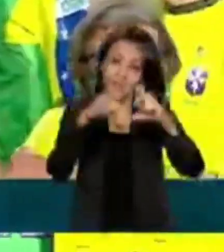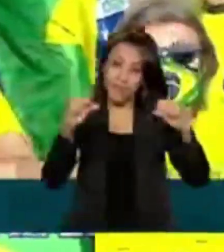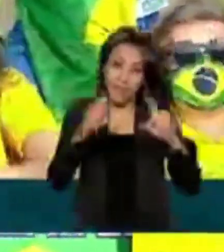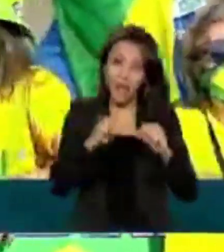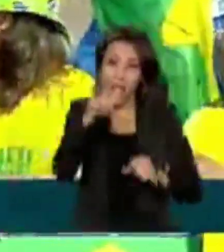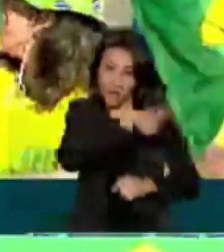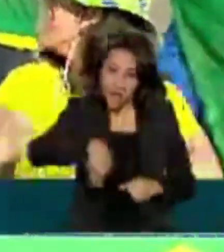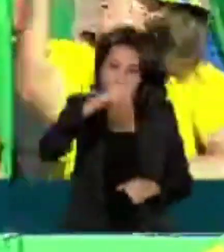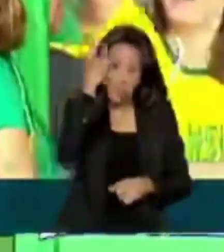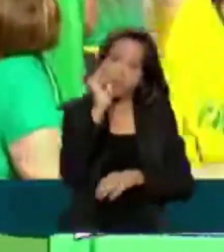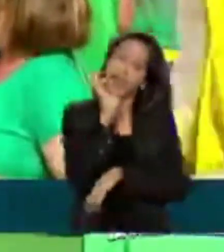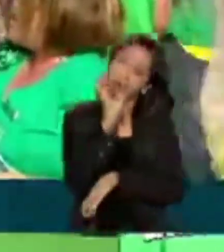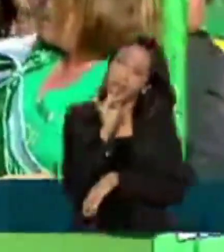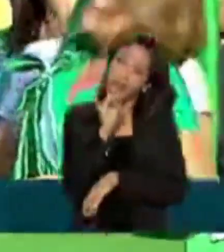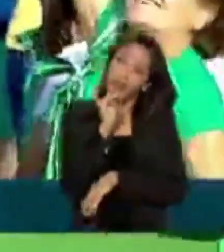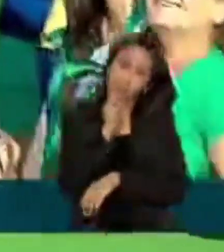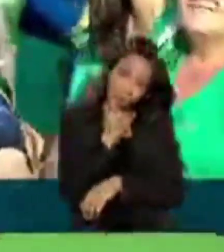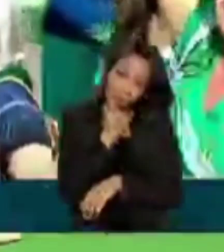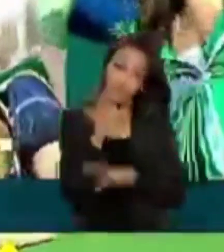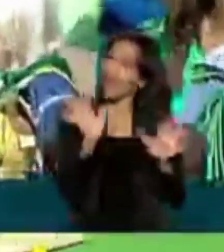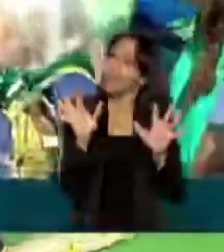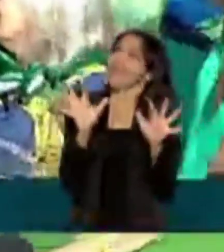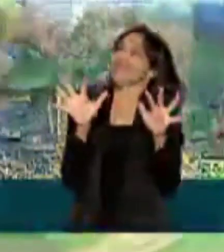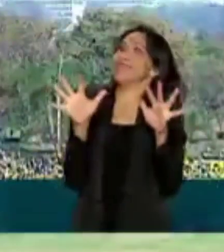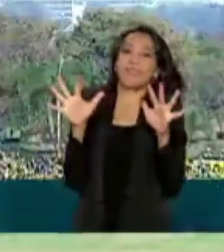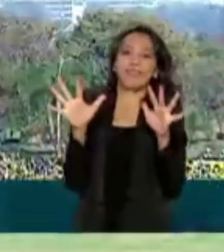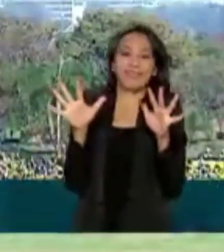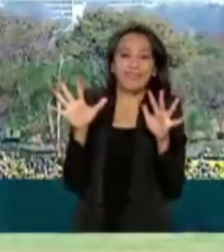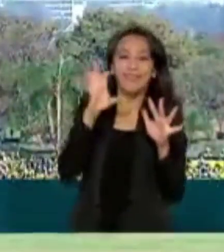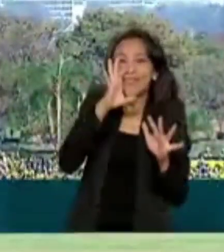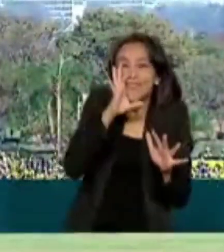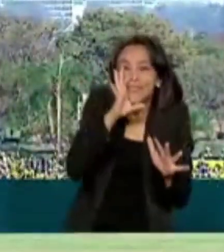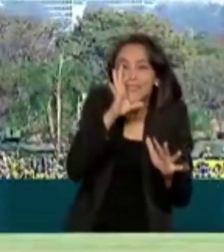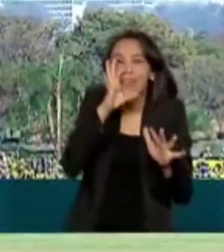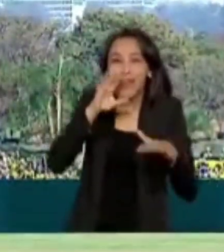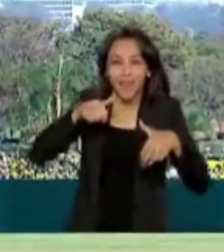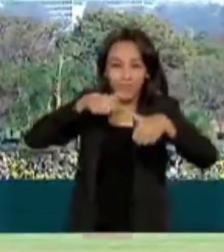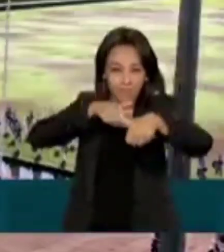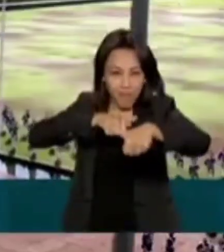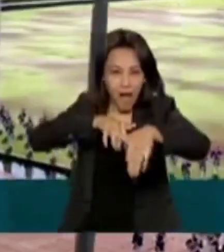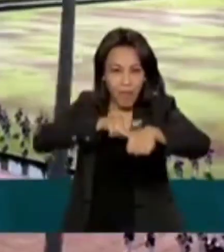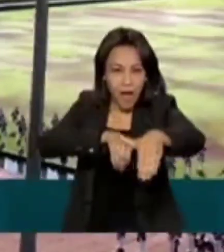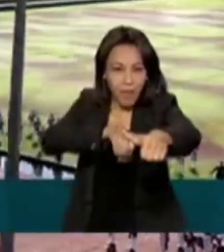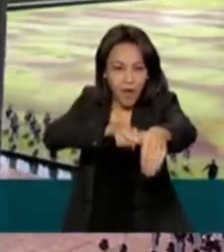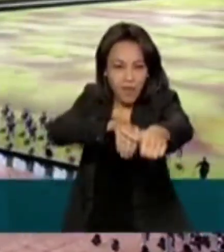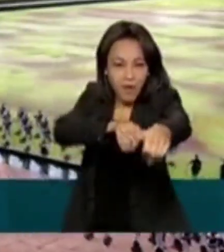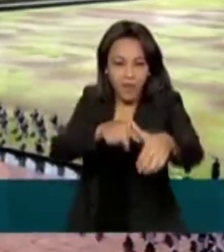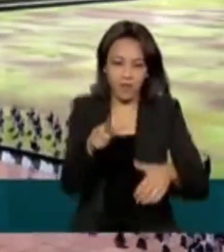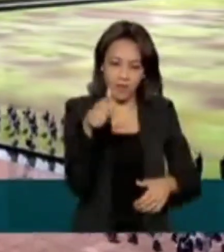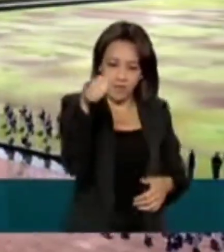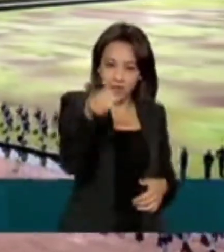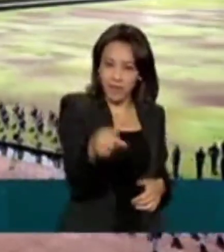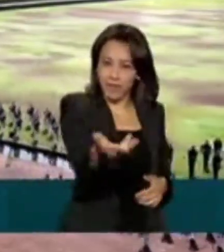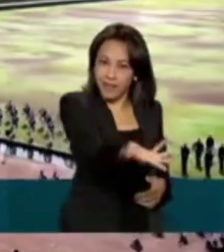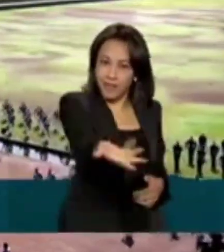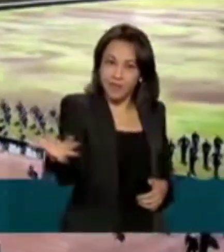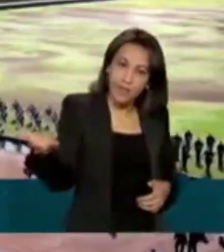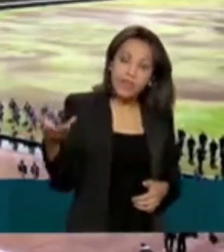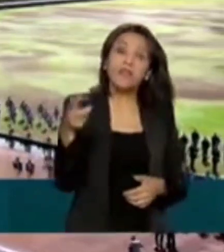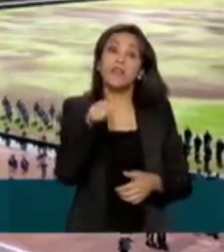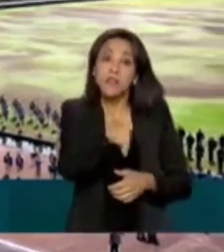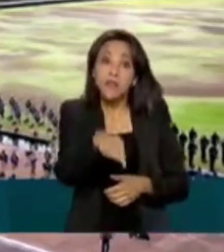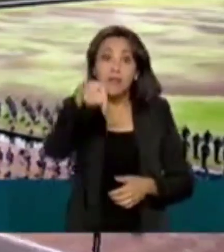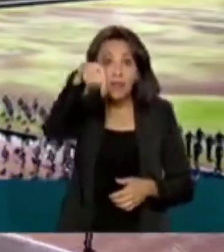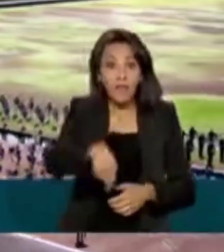desanimar aqueles que gostam de prestigiar o desfile do 7 de setembro. E como não poderia deixar de ser,